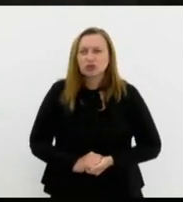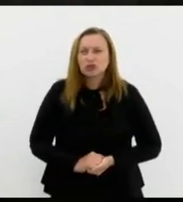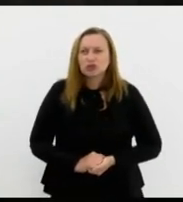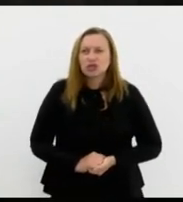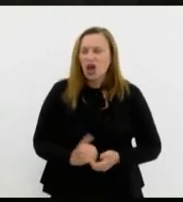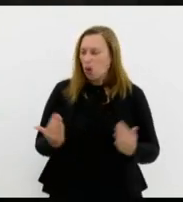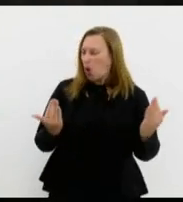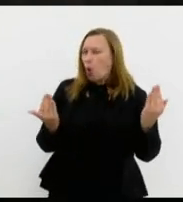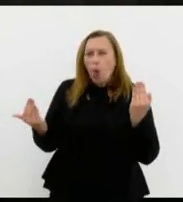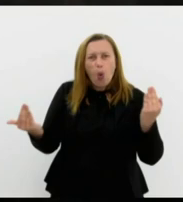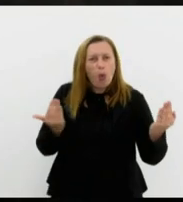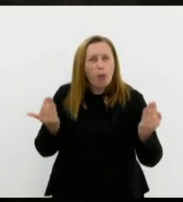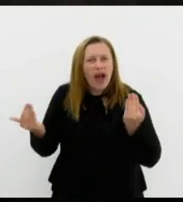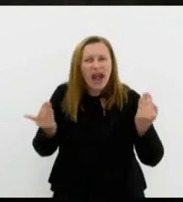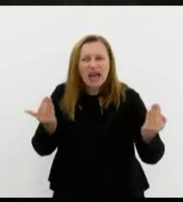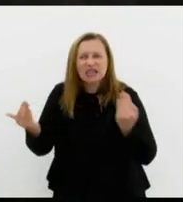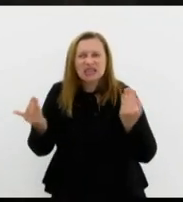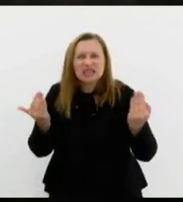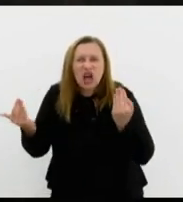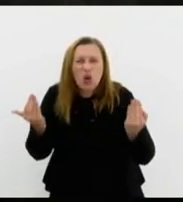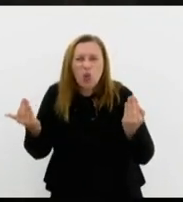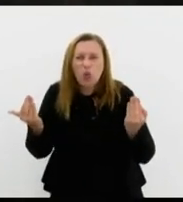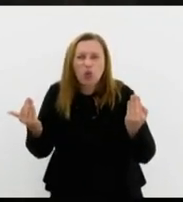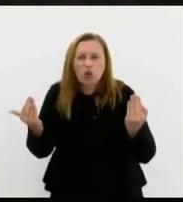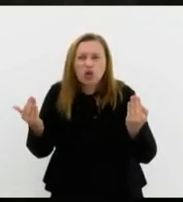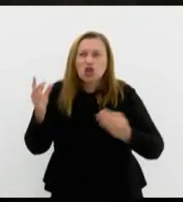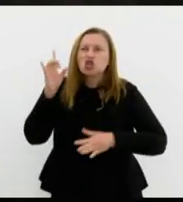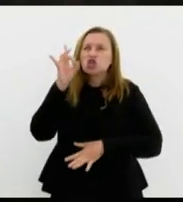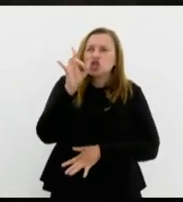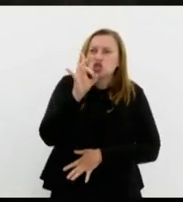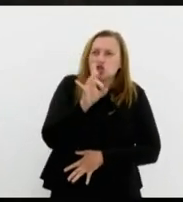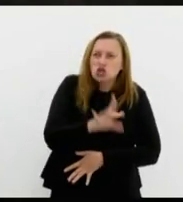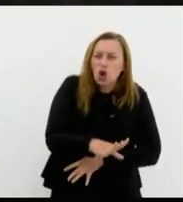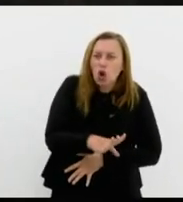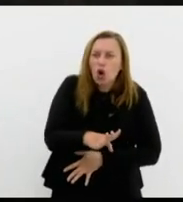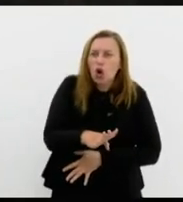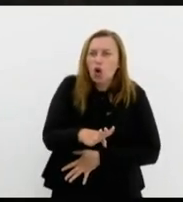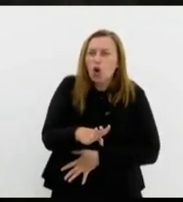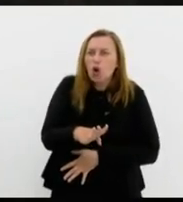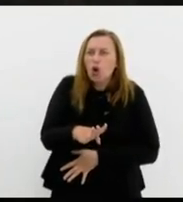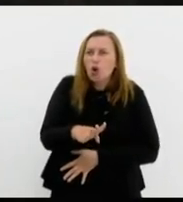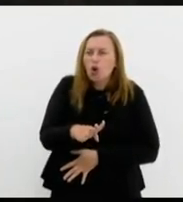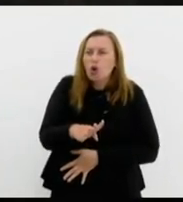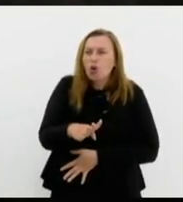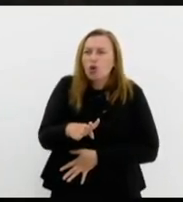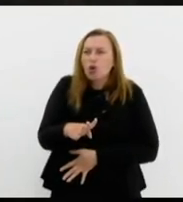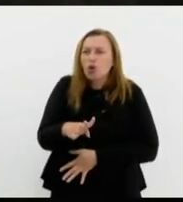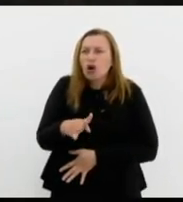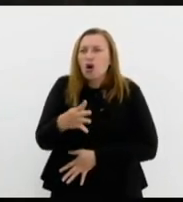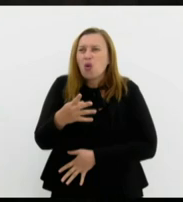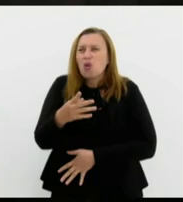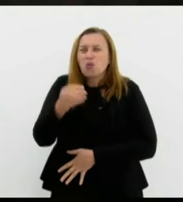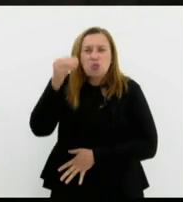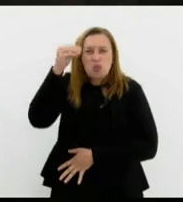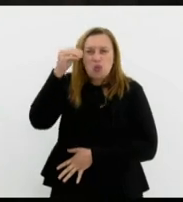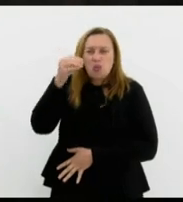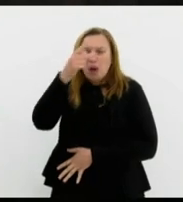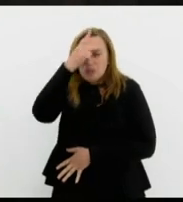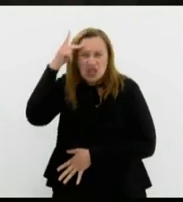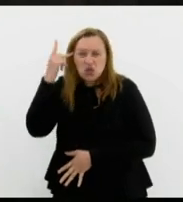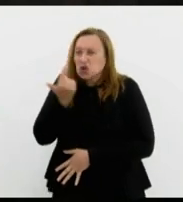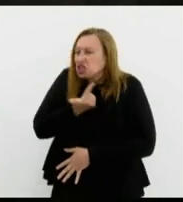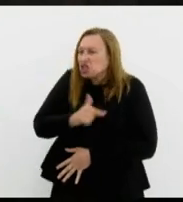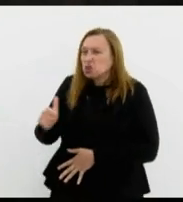comparação que somente uma meba teria aliás uma meba tem mais